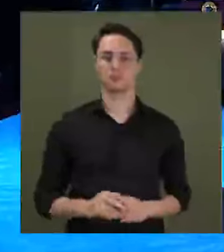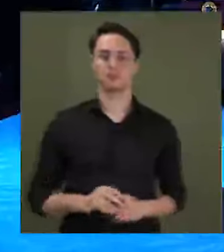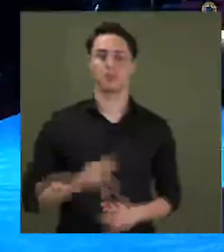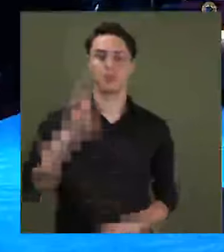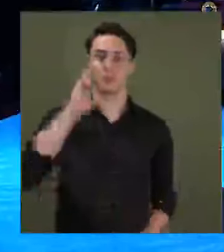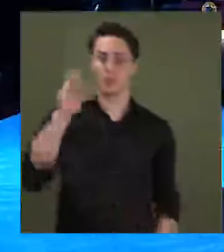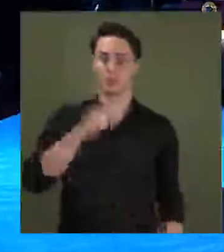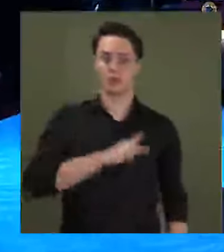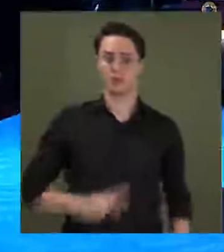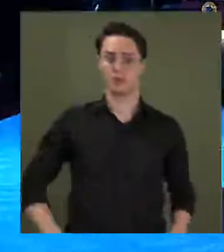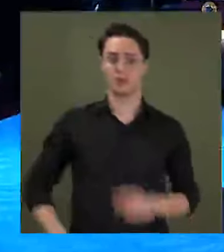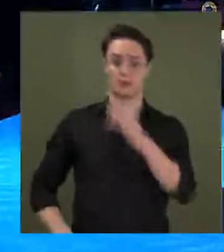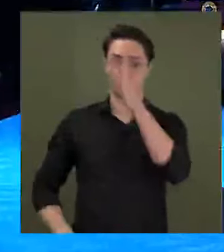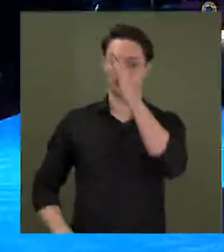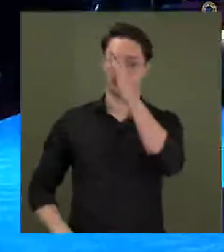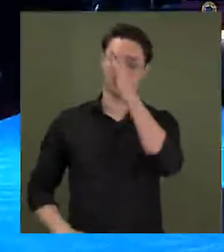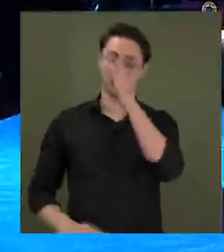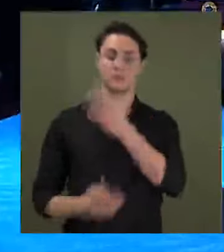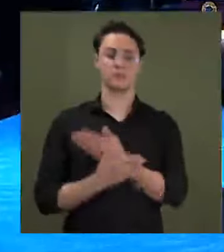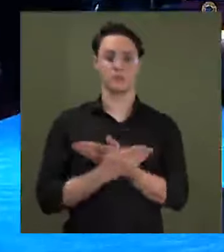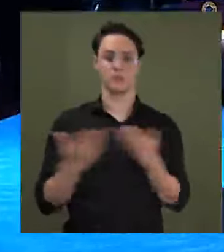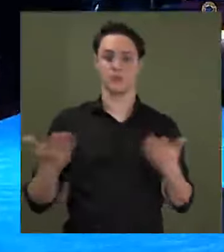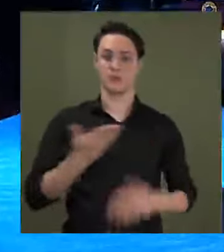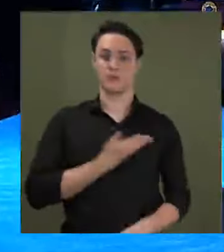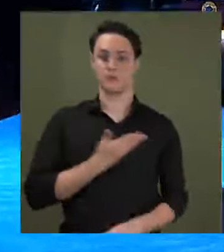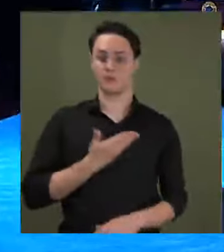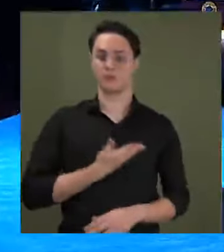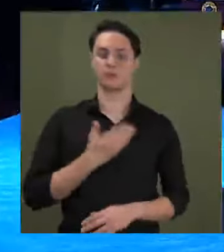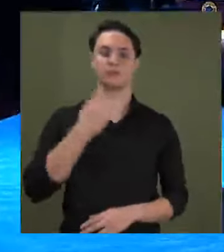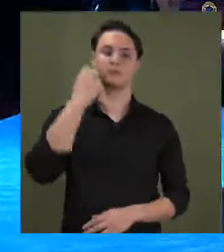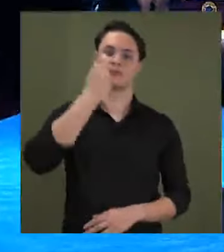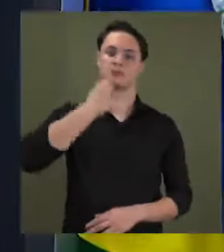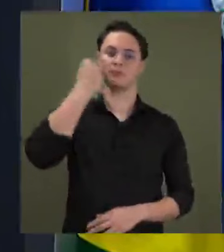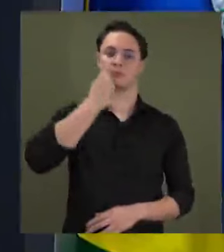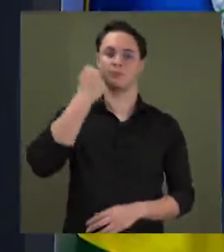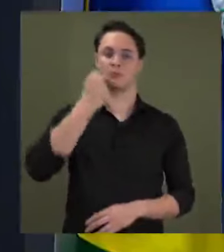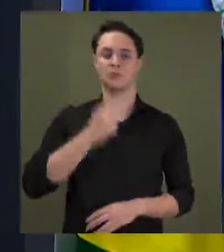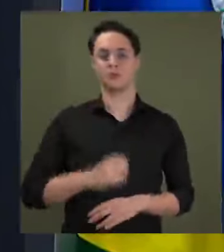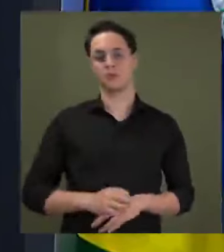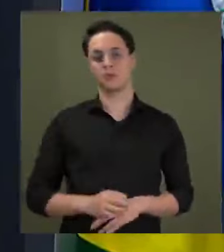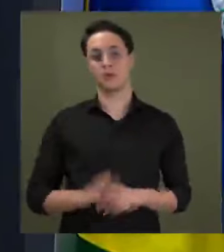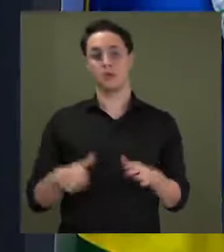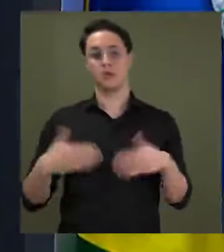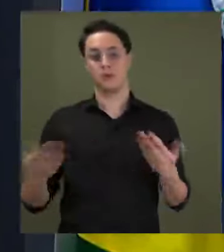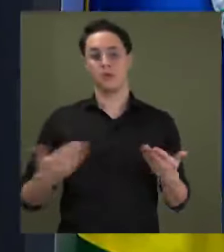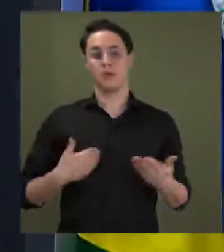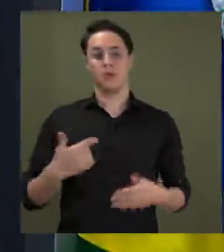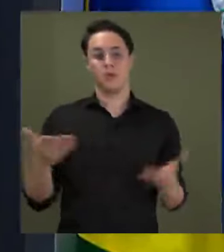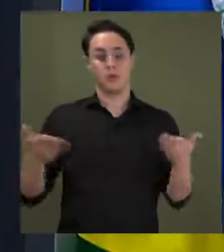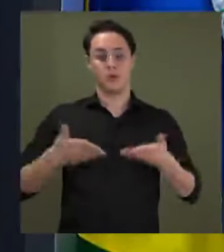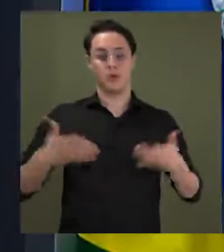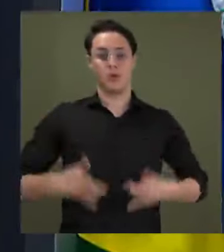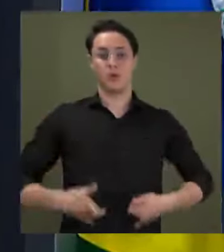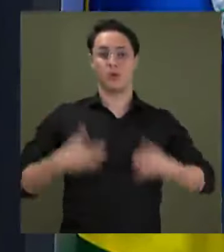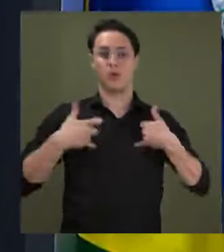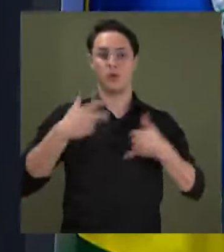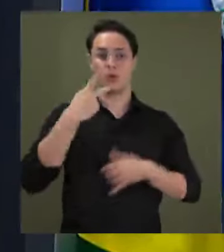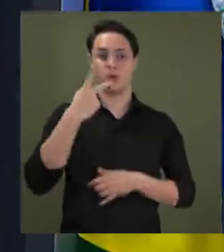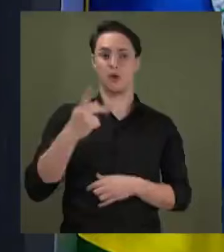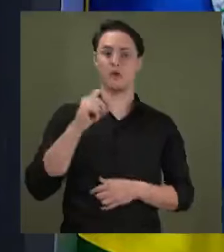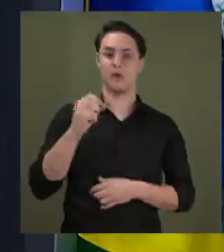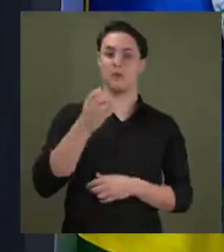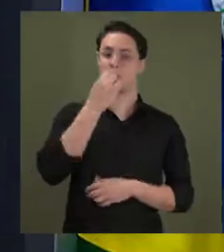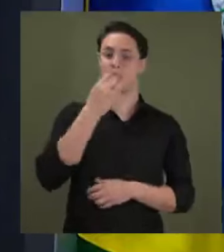Senhor Presidente, nobres colegas, senadores e senadoras, é com muito orgulho que uso essa tribuna para falar de uma boa